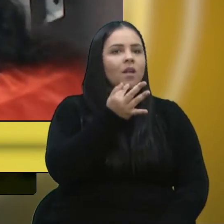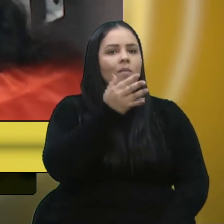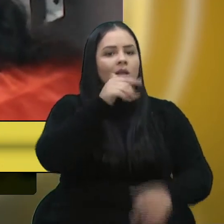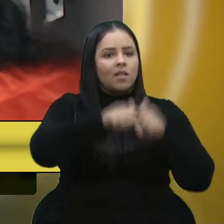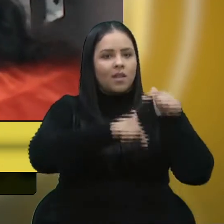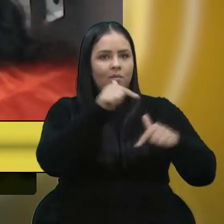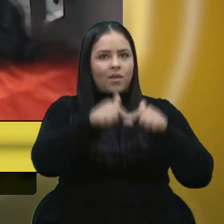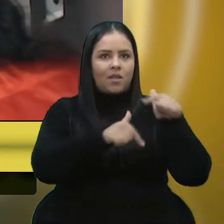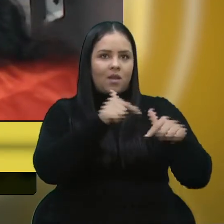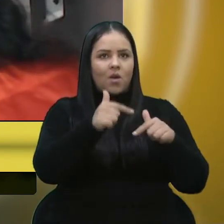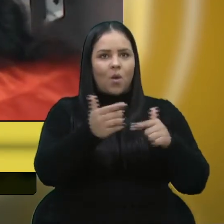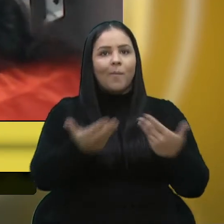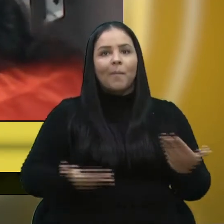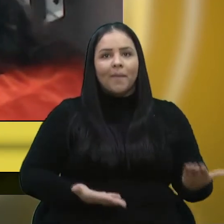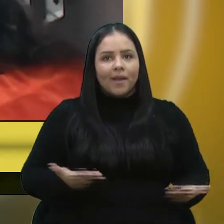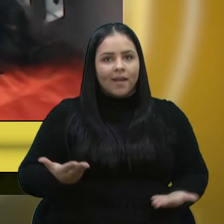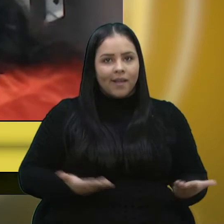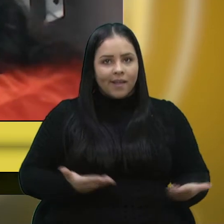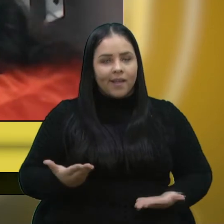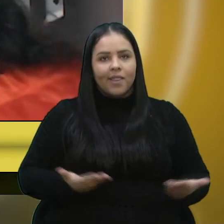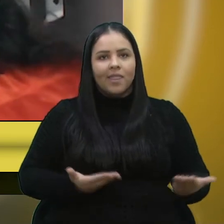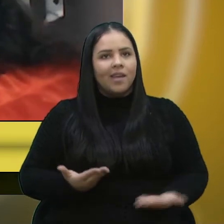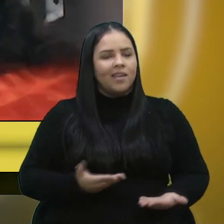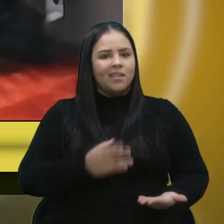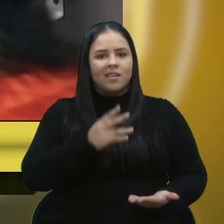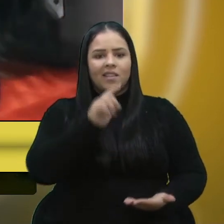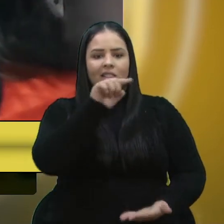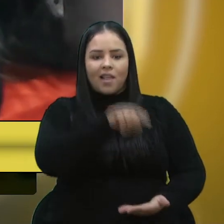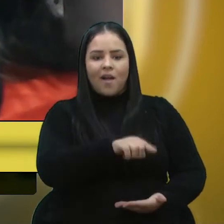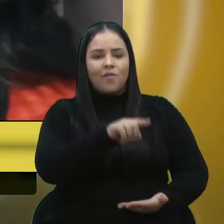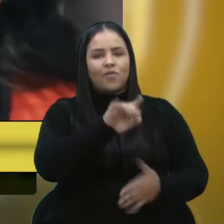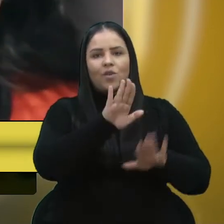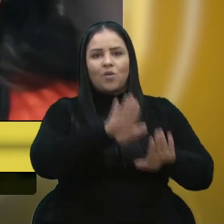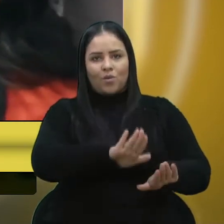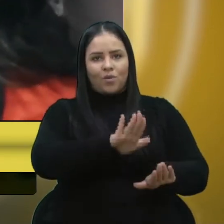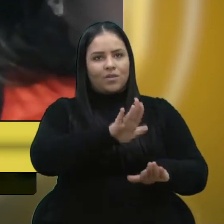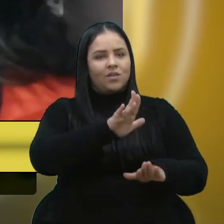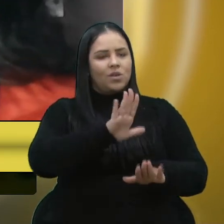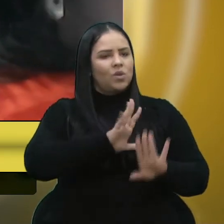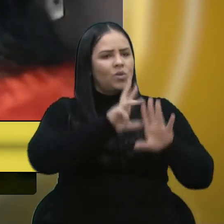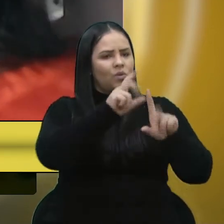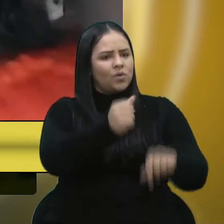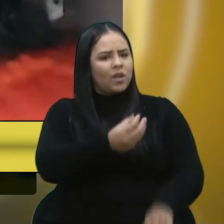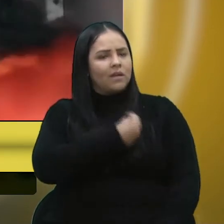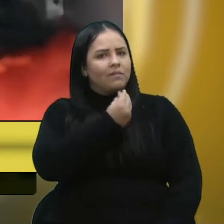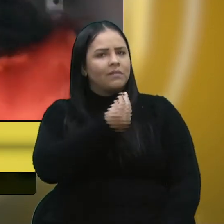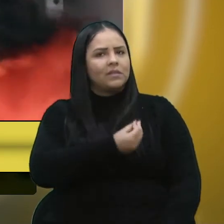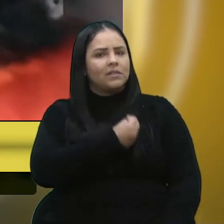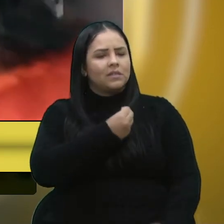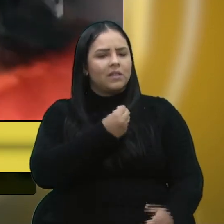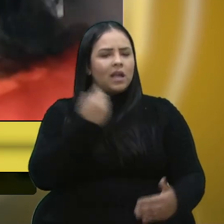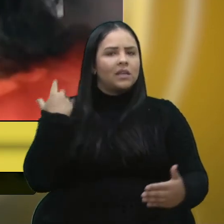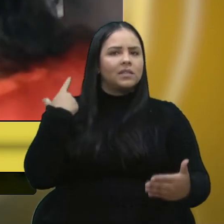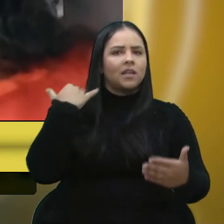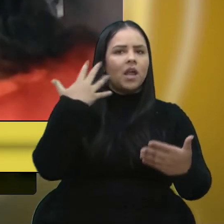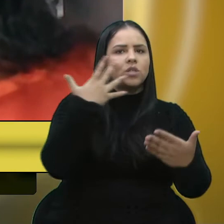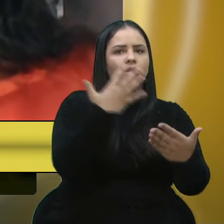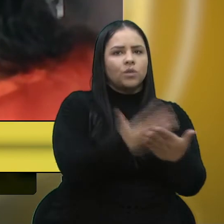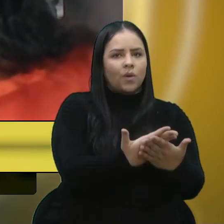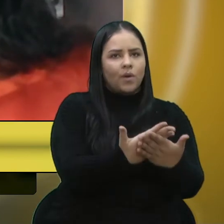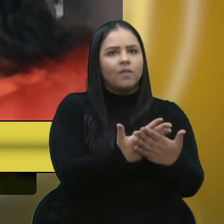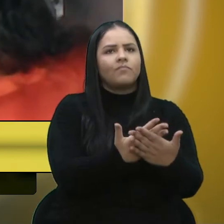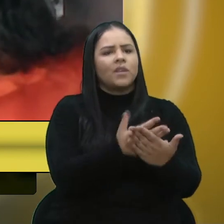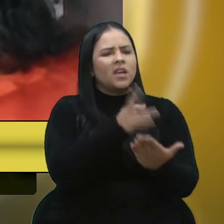e lá, então, ela fez toda a sua vida, toda a sua trajetória. Cabe salientar que ela sempre foi muito